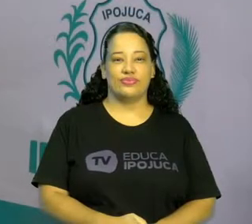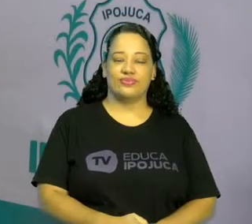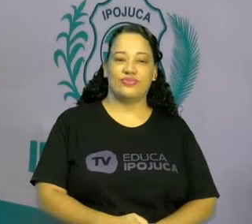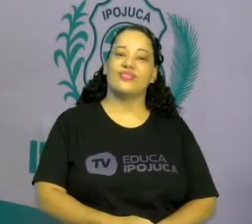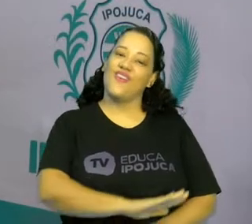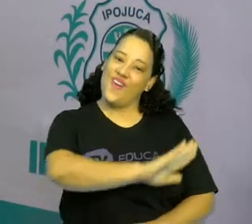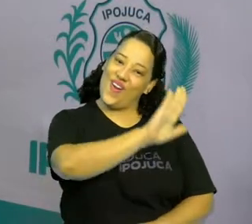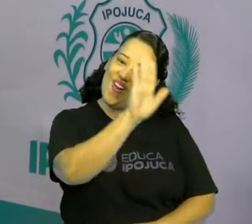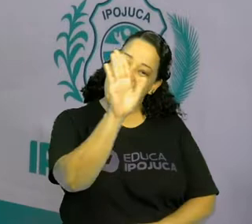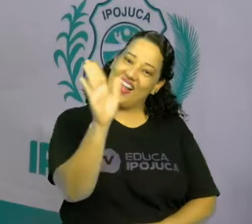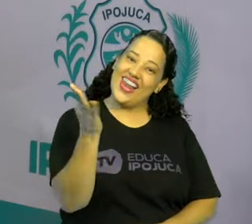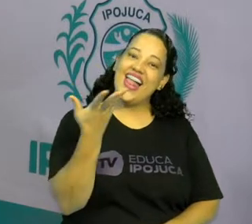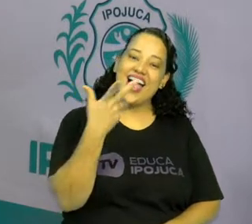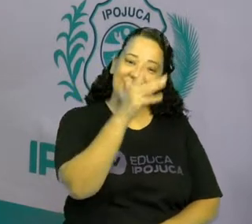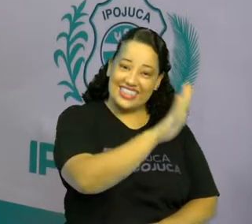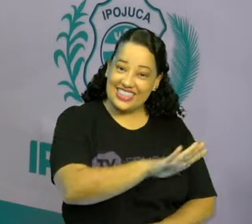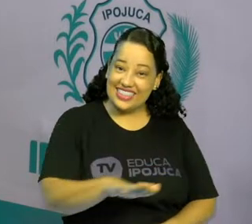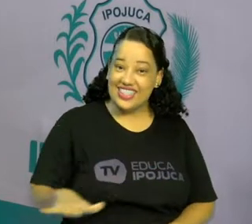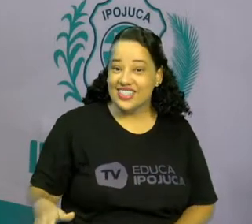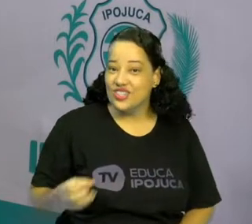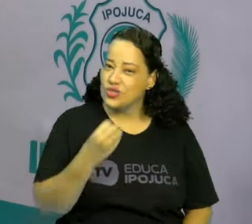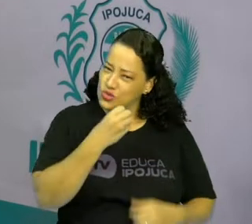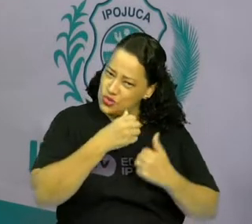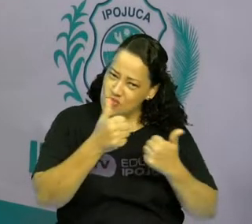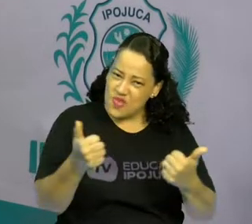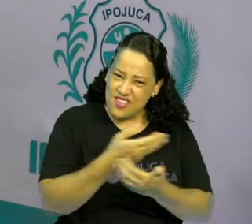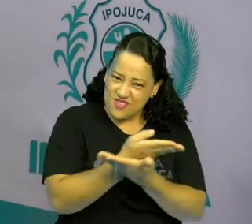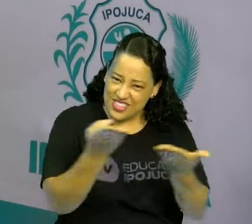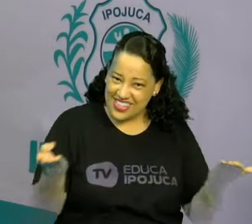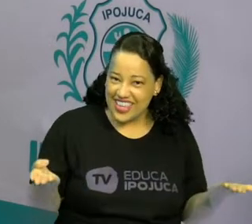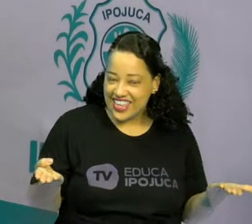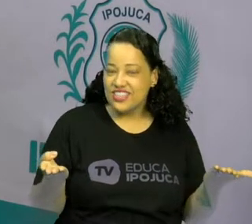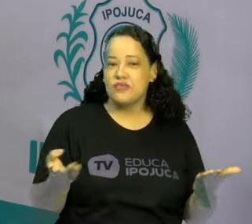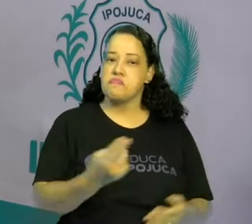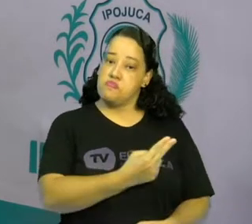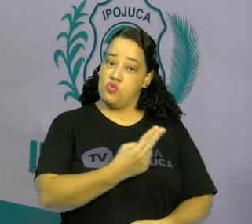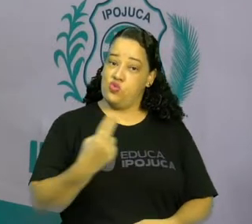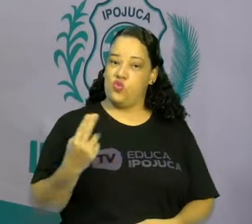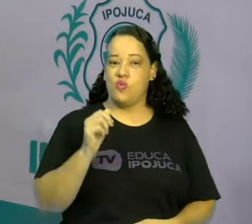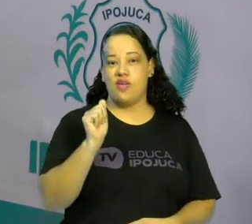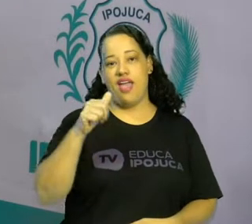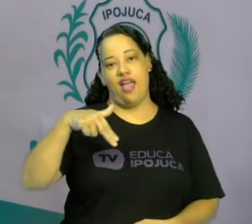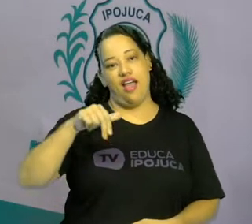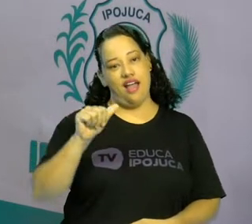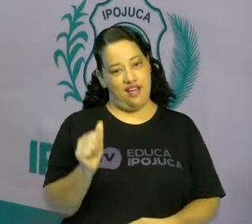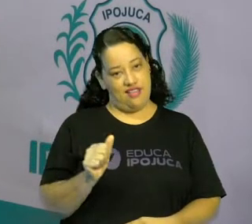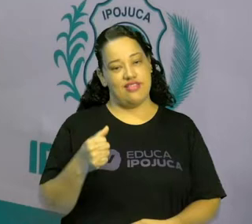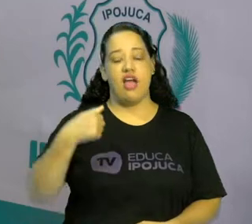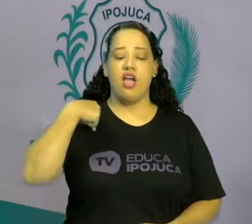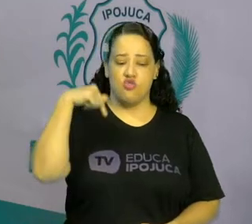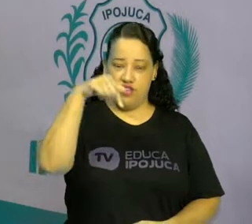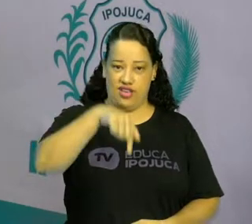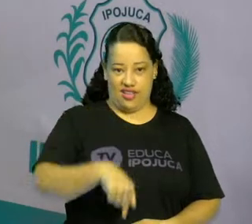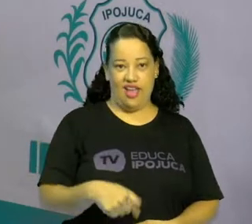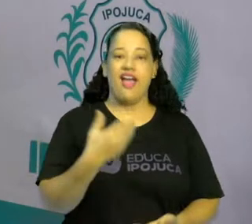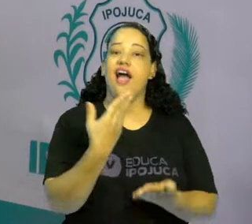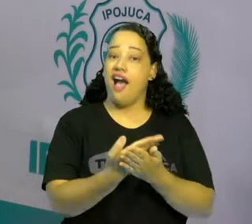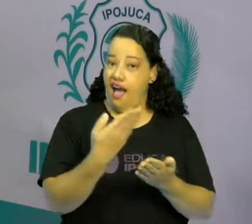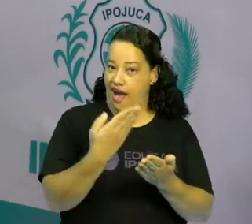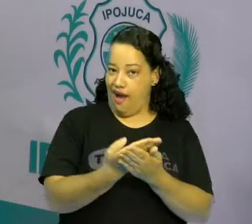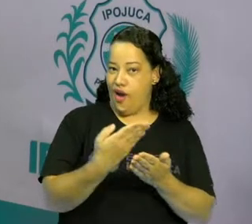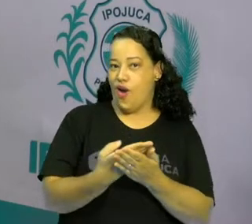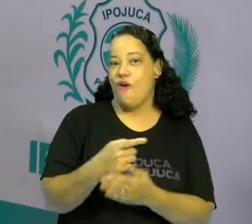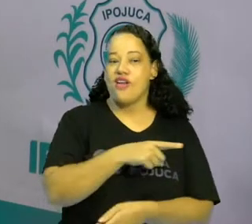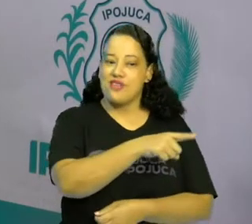Olá, crianças! Tudo bem com vocês? Meu nome é Ana e estou aqui com mais uma aula